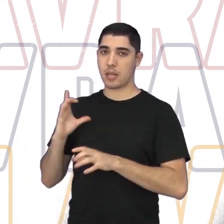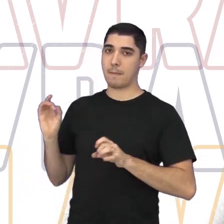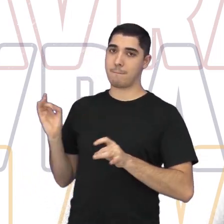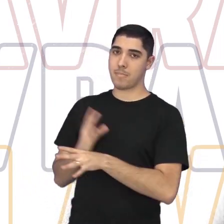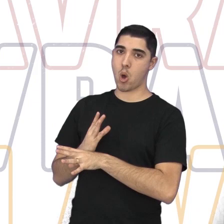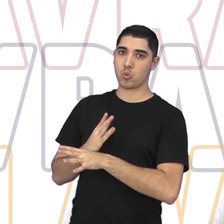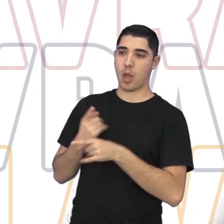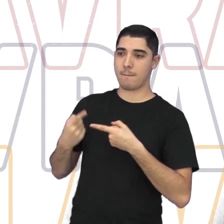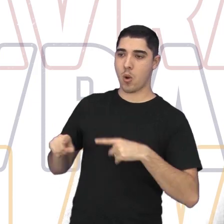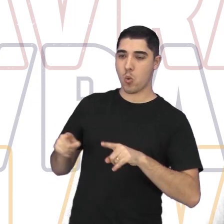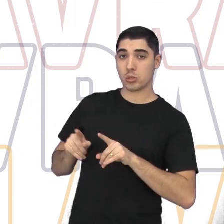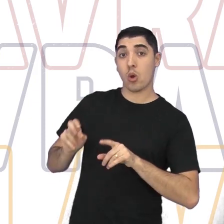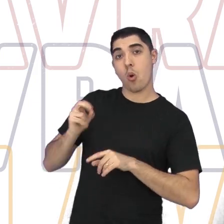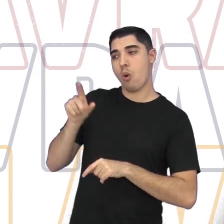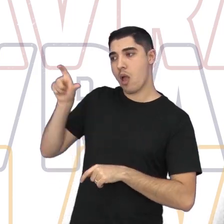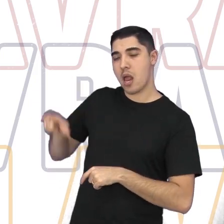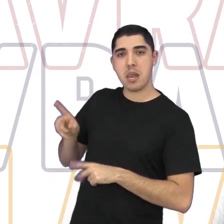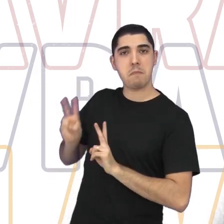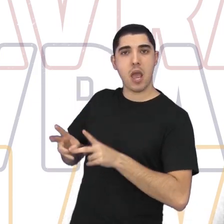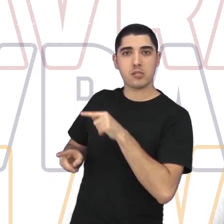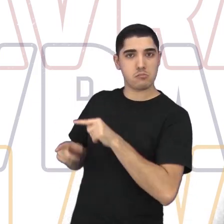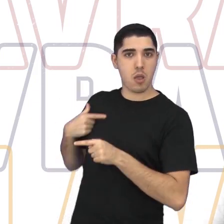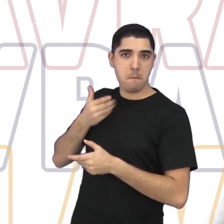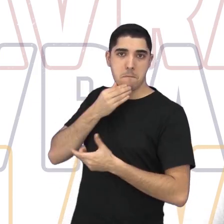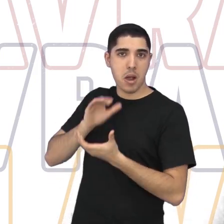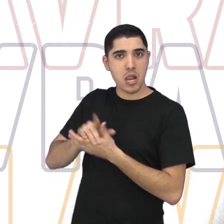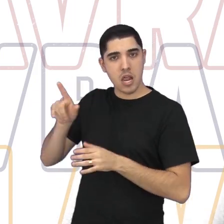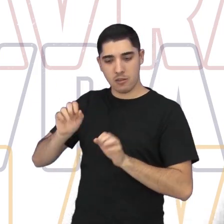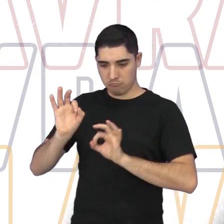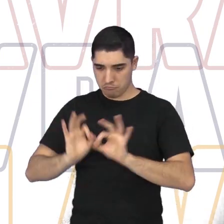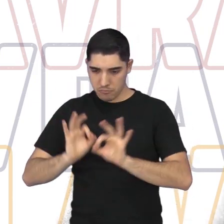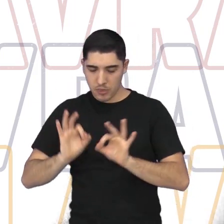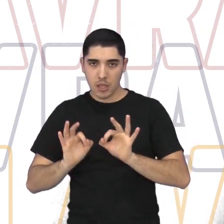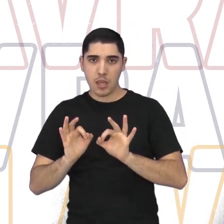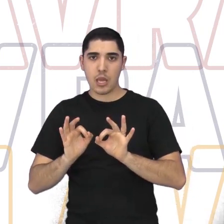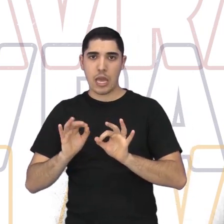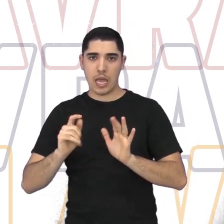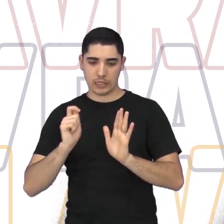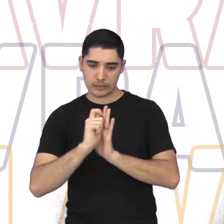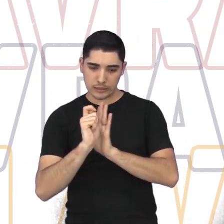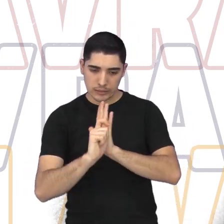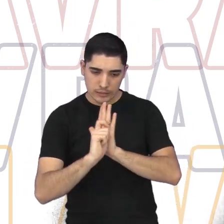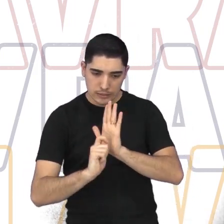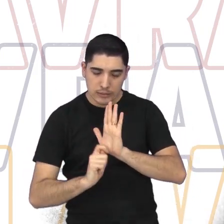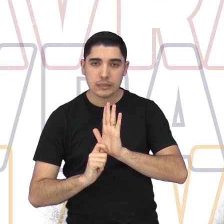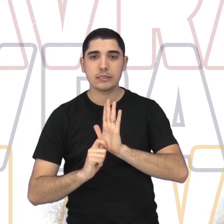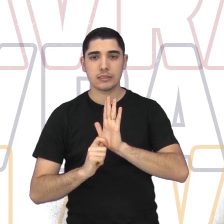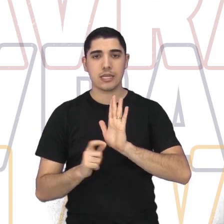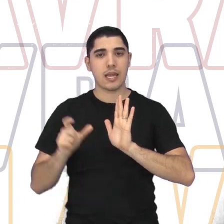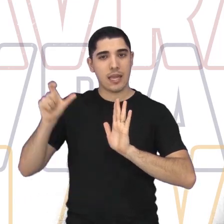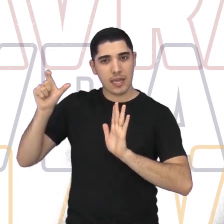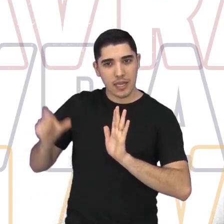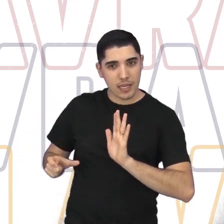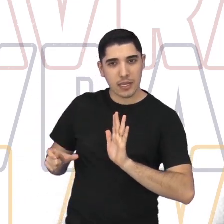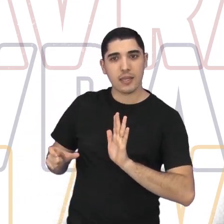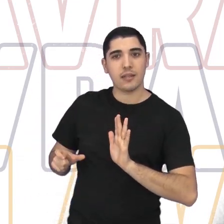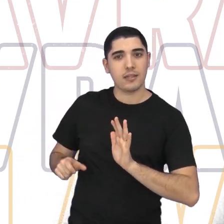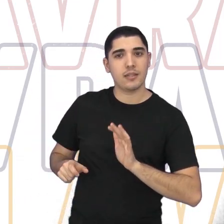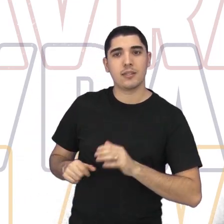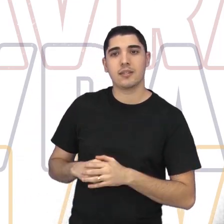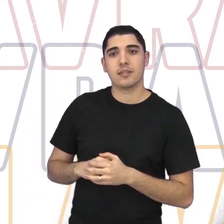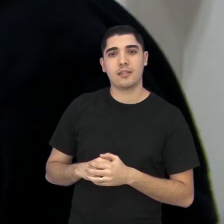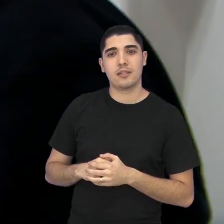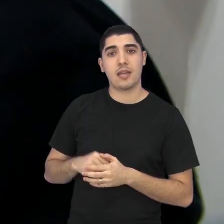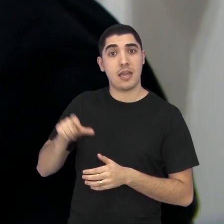outros ele mesmo faz o arranjo. Aí é ele que escreve tudo, é ele que, enfim,